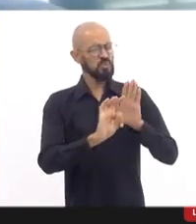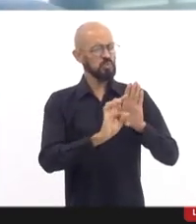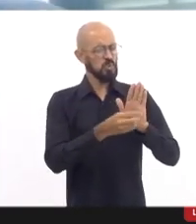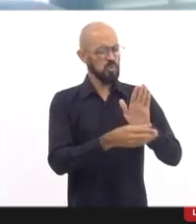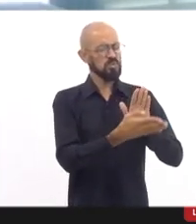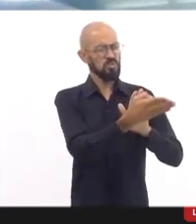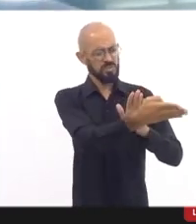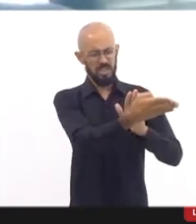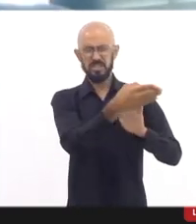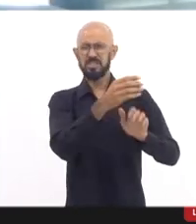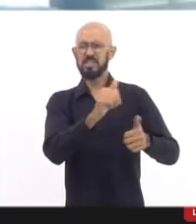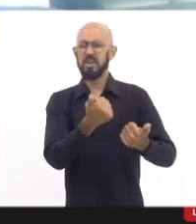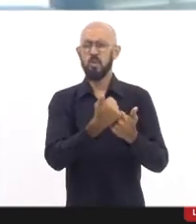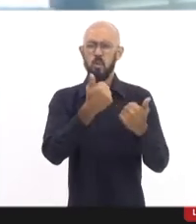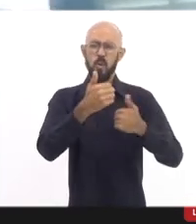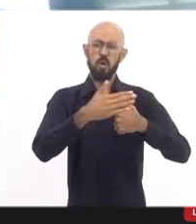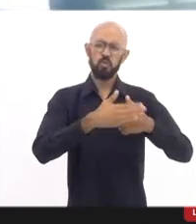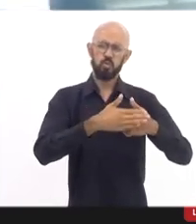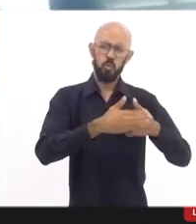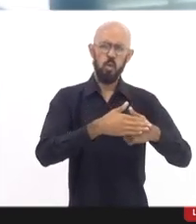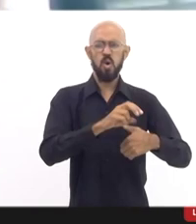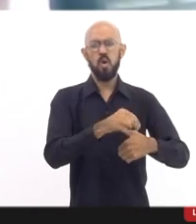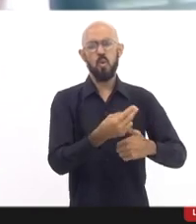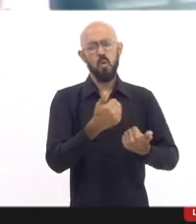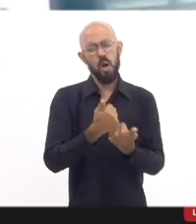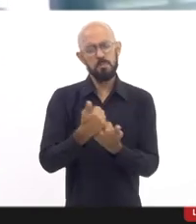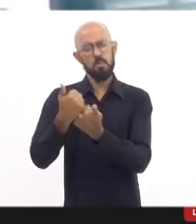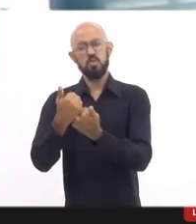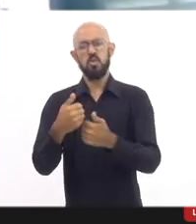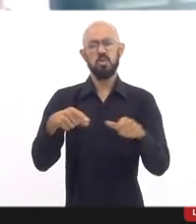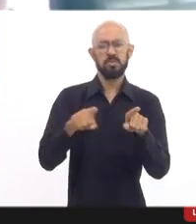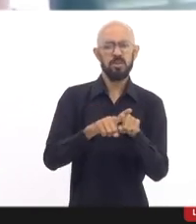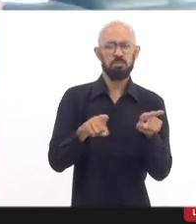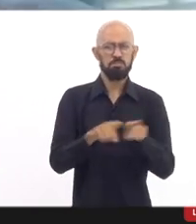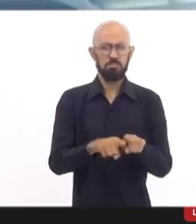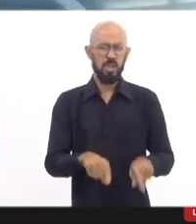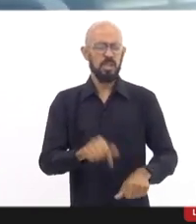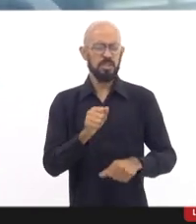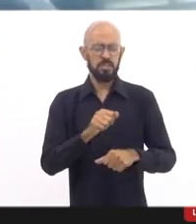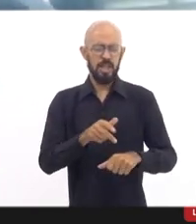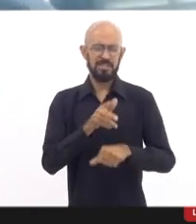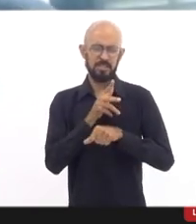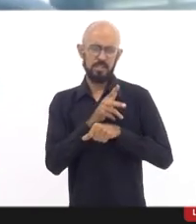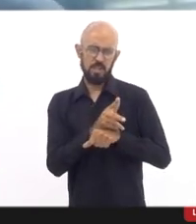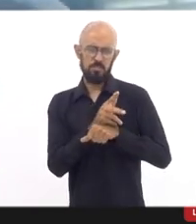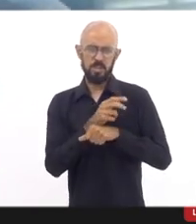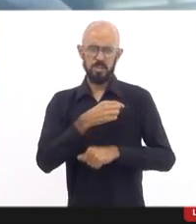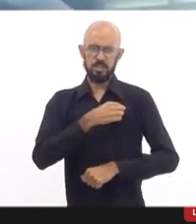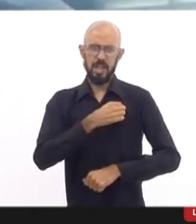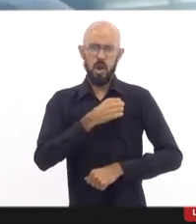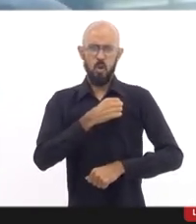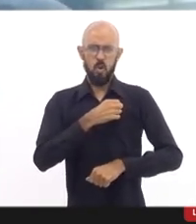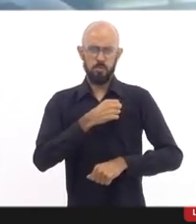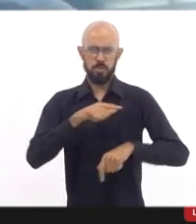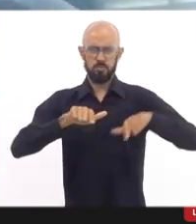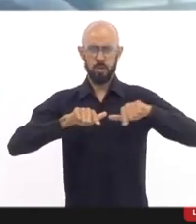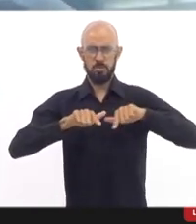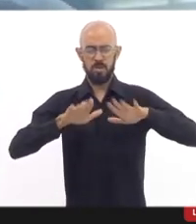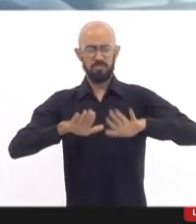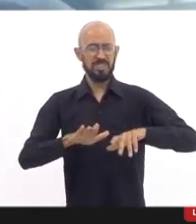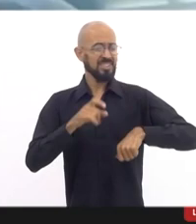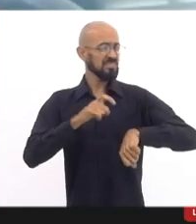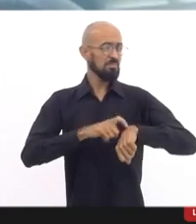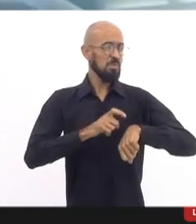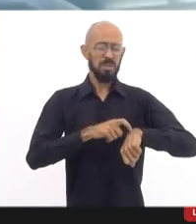altura, das câmaras, nos uniformes, nos procedimentos policiais, mas que, nesse caso, eles não estavam na